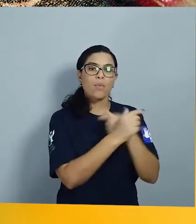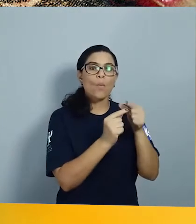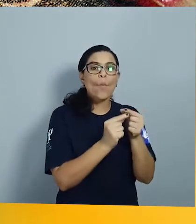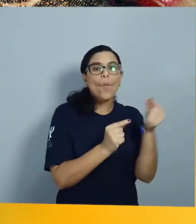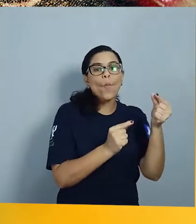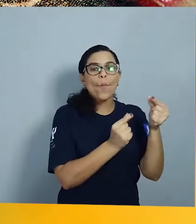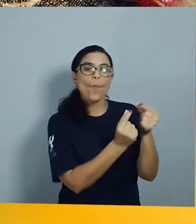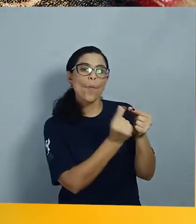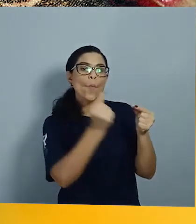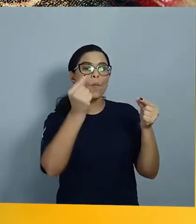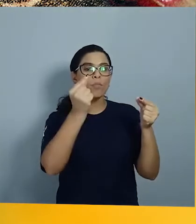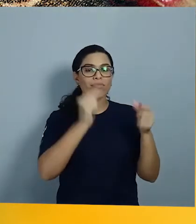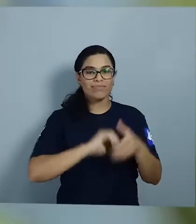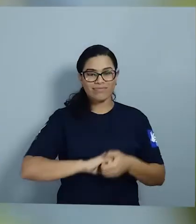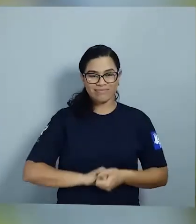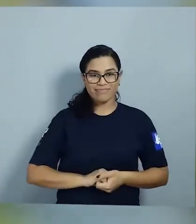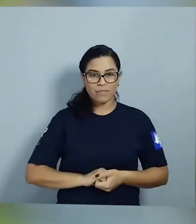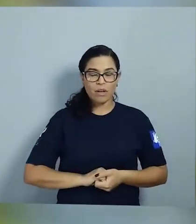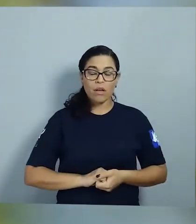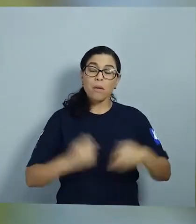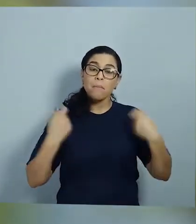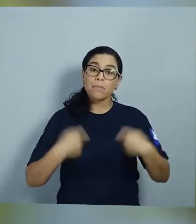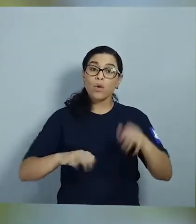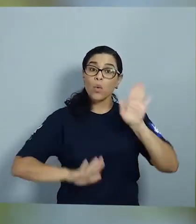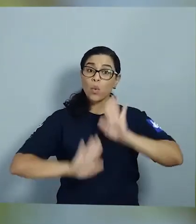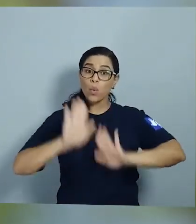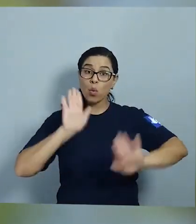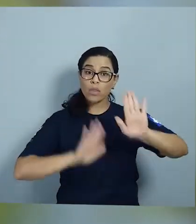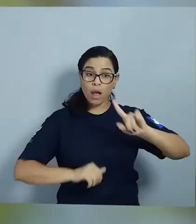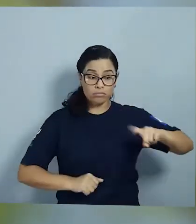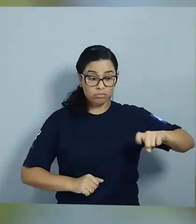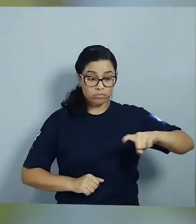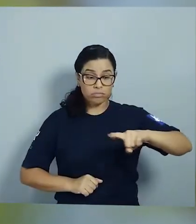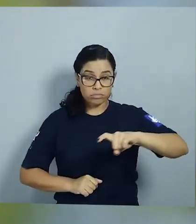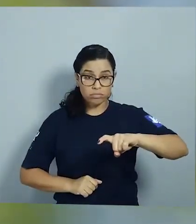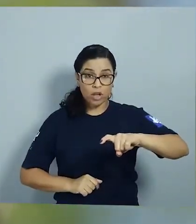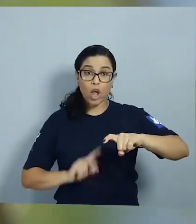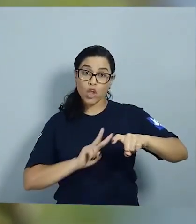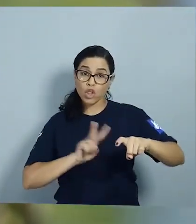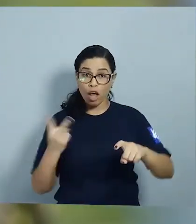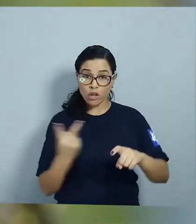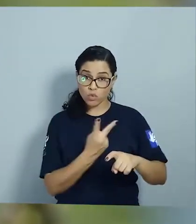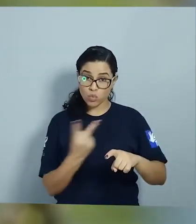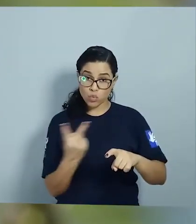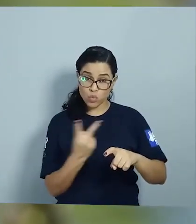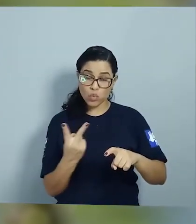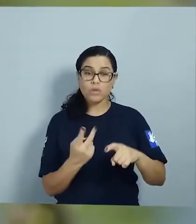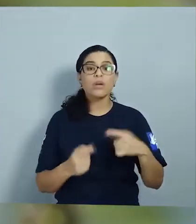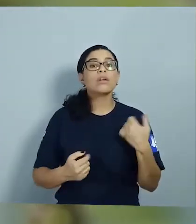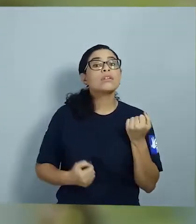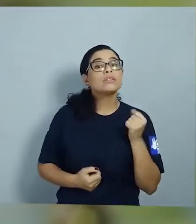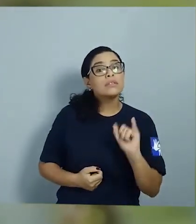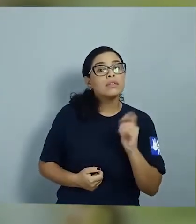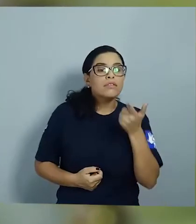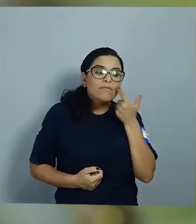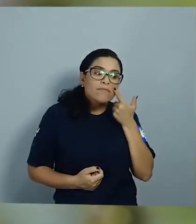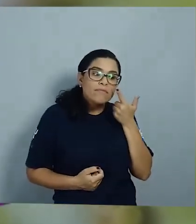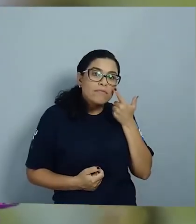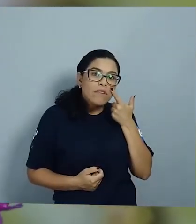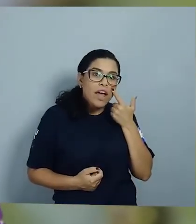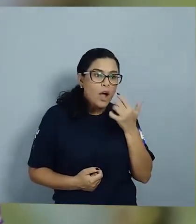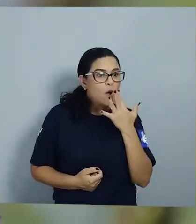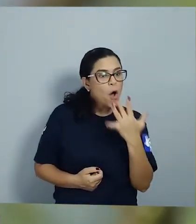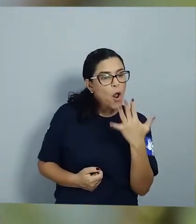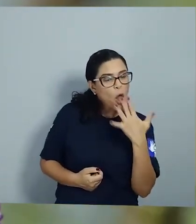fios Precisamos ter cuidado com as lagartas, tanto de borboletas quanto de mariposas Se você avistar uma